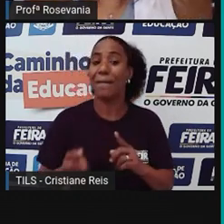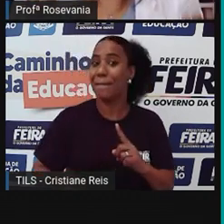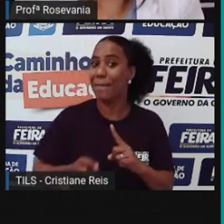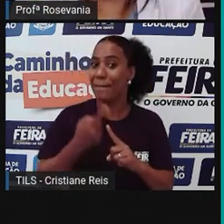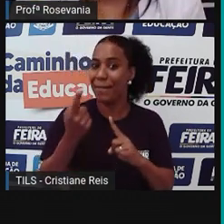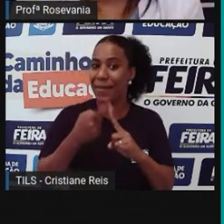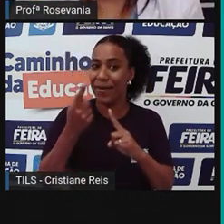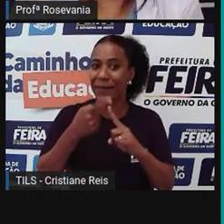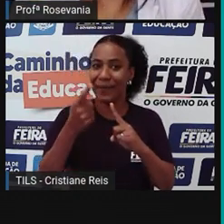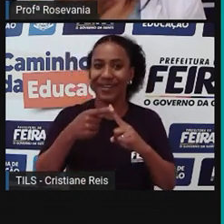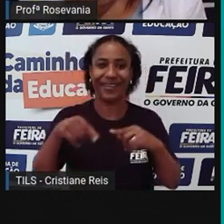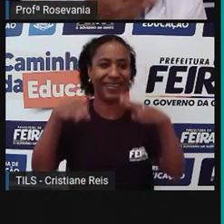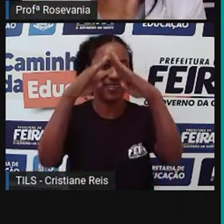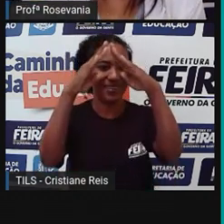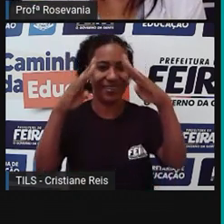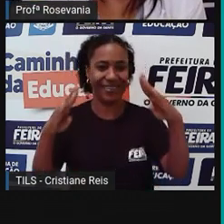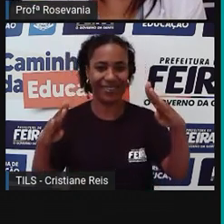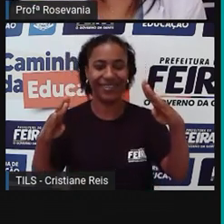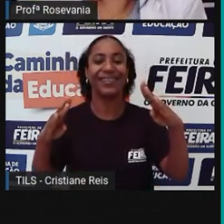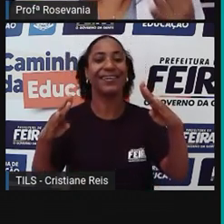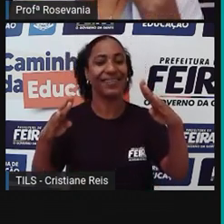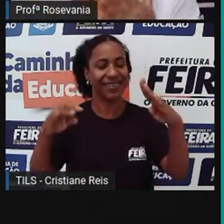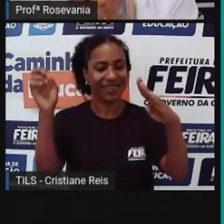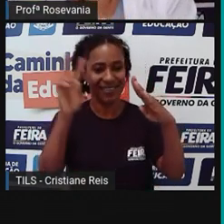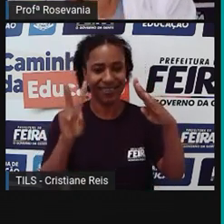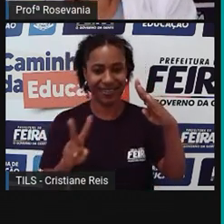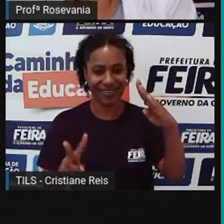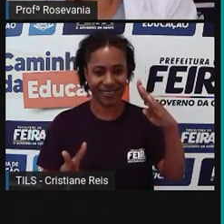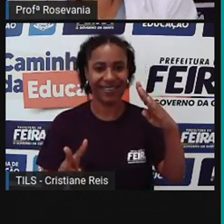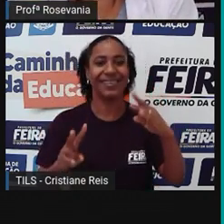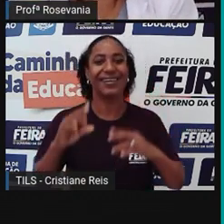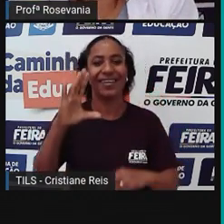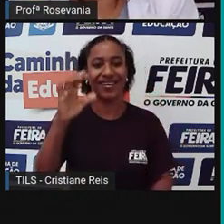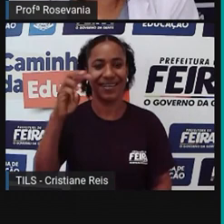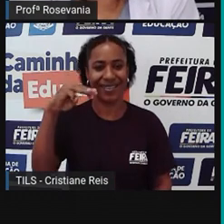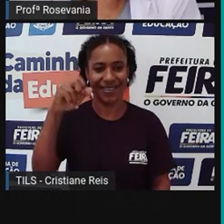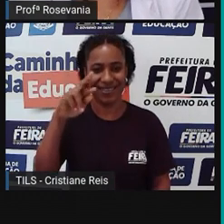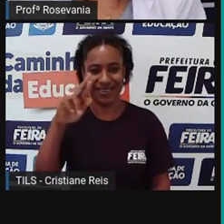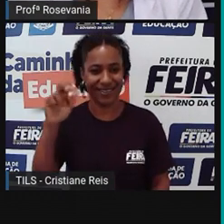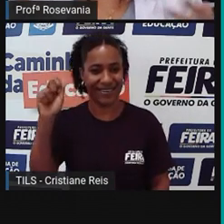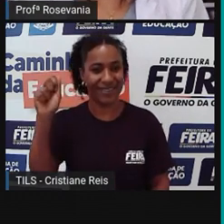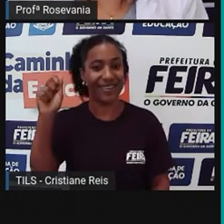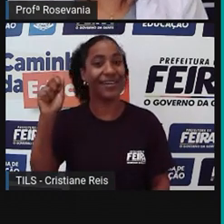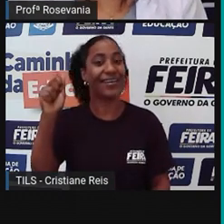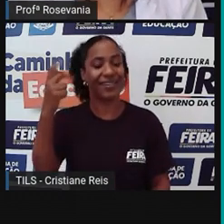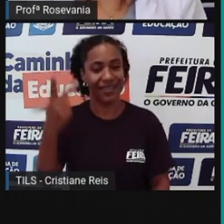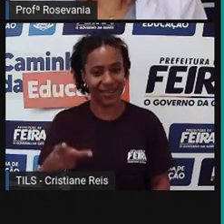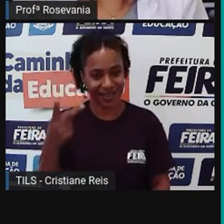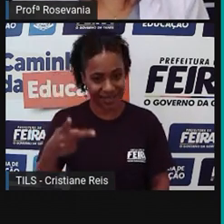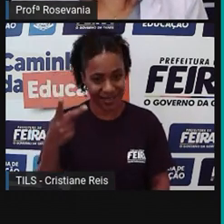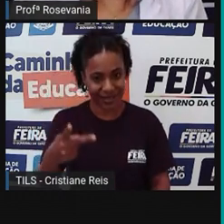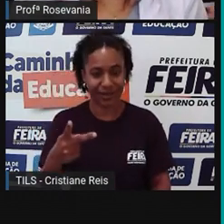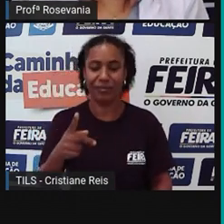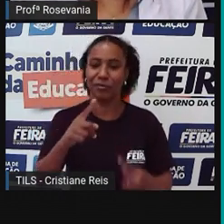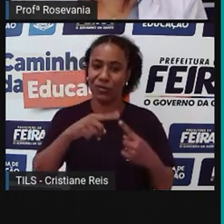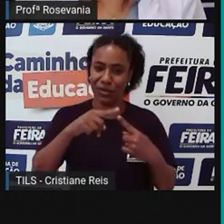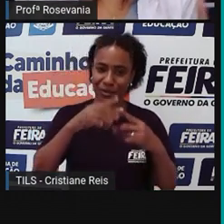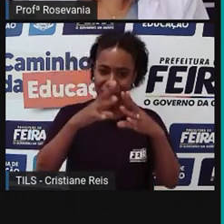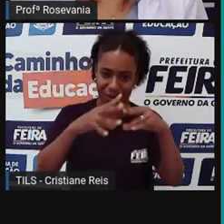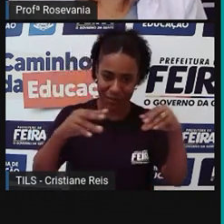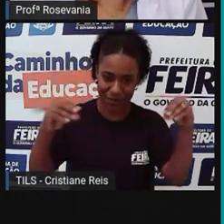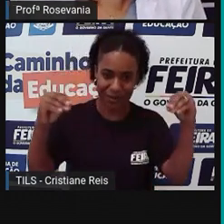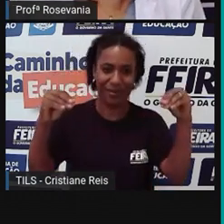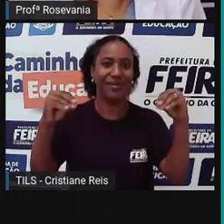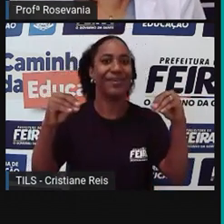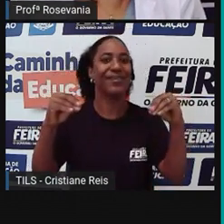aí deu a ideia de poder, então já tinha o território e já tinha o poder nesse espaço aí. o que precisava para que Feira de Santana,